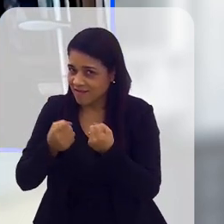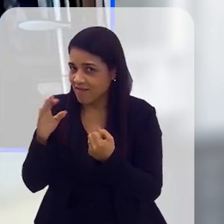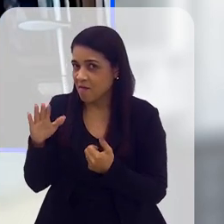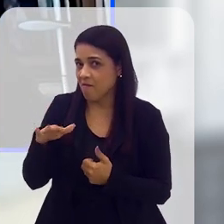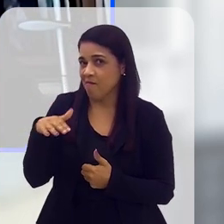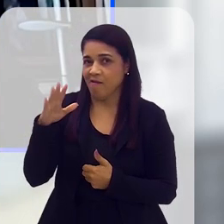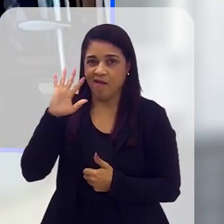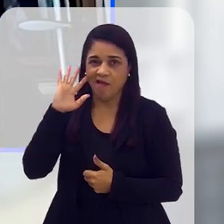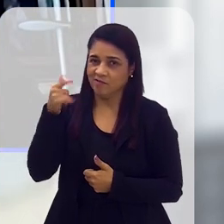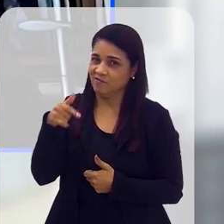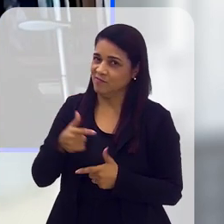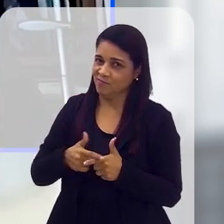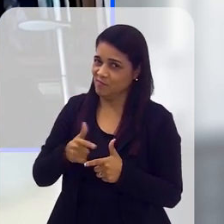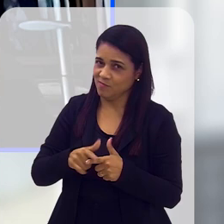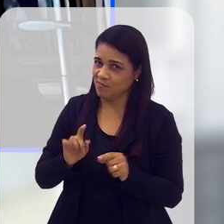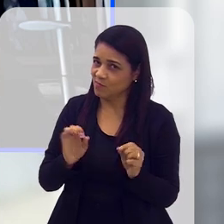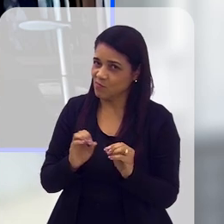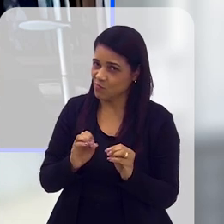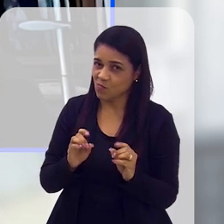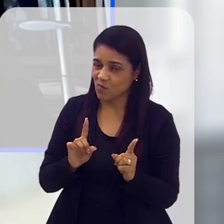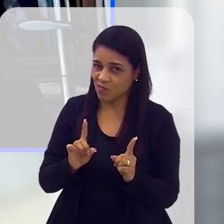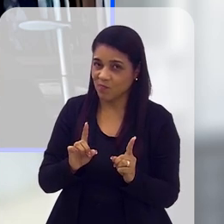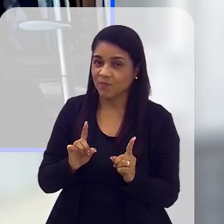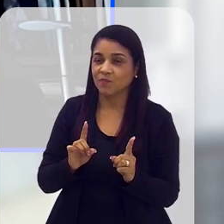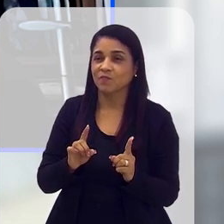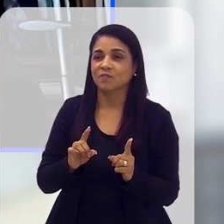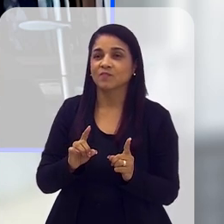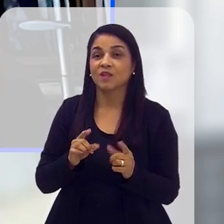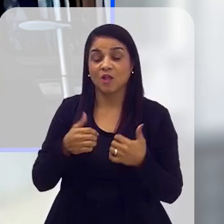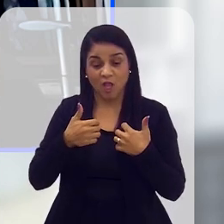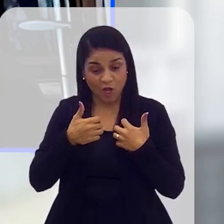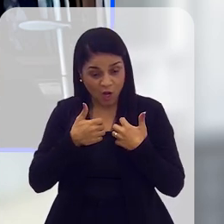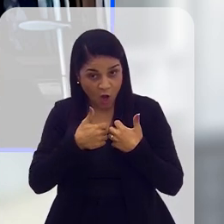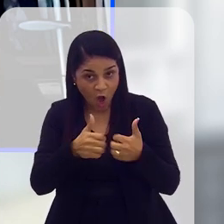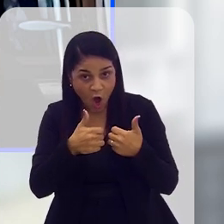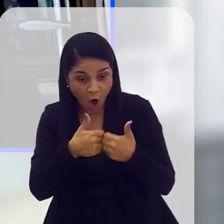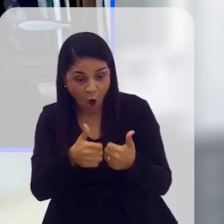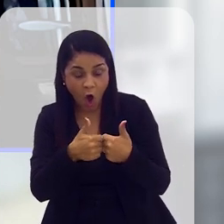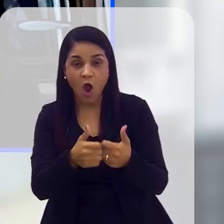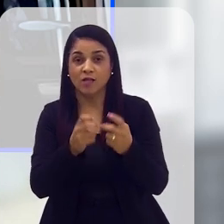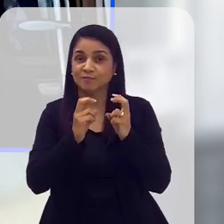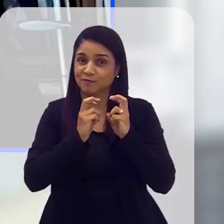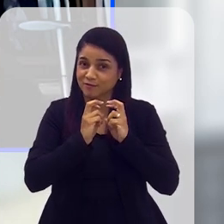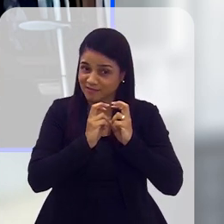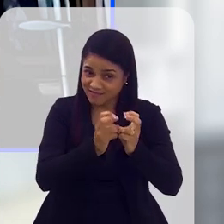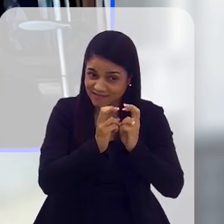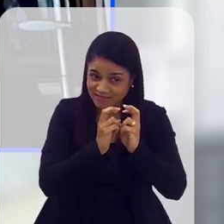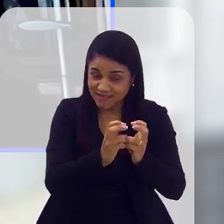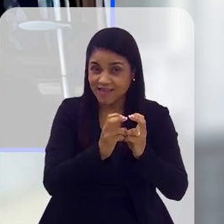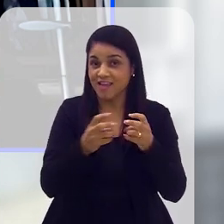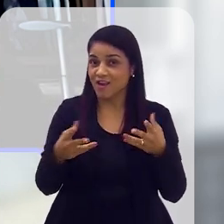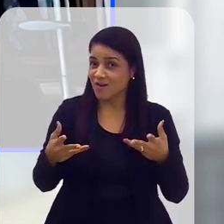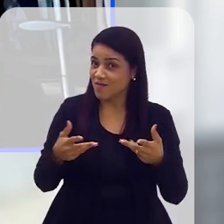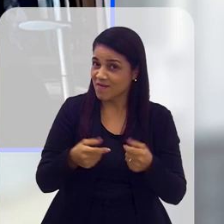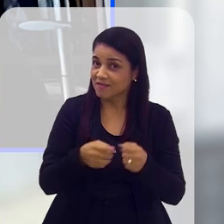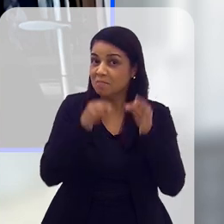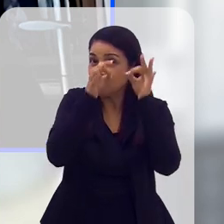passar para uma outra concepção de transporte, e essa outra concepção de transporte é uma concepção de transporte eletrificado pública, de boa qualidade.